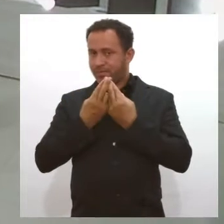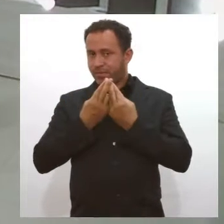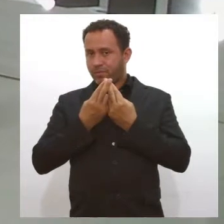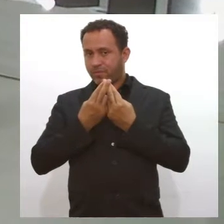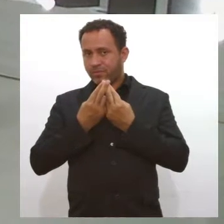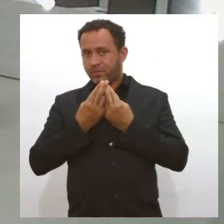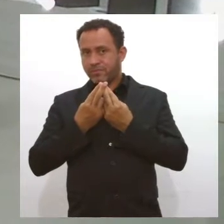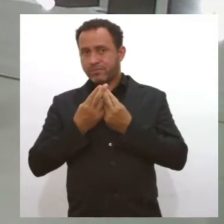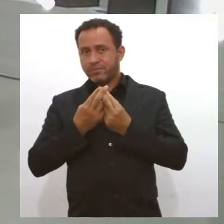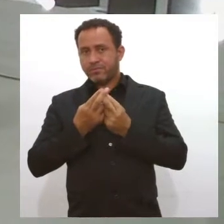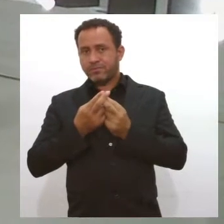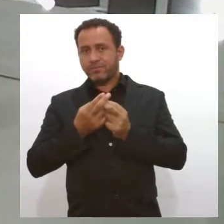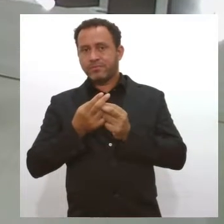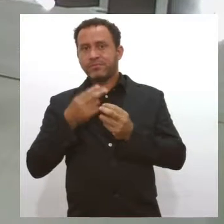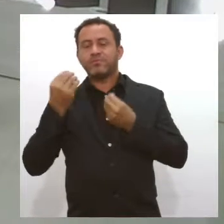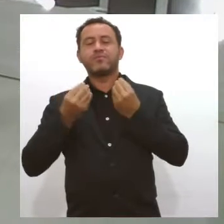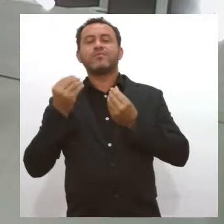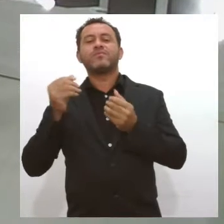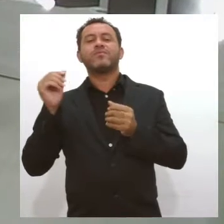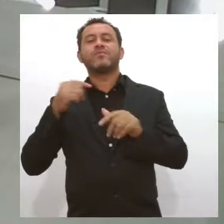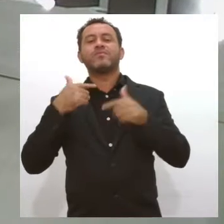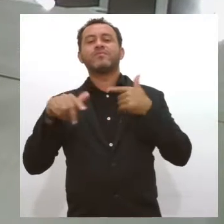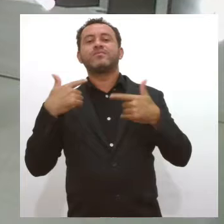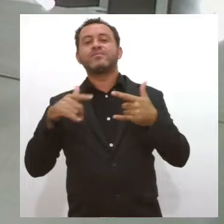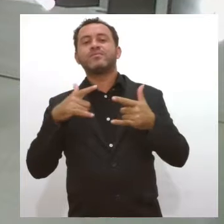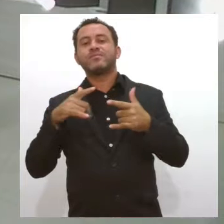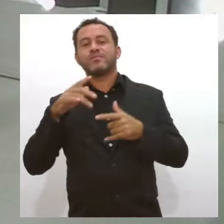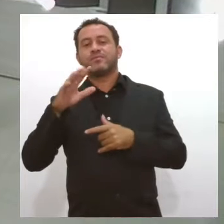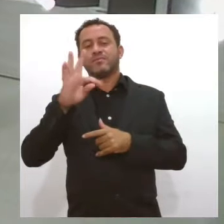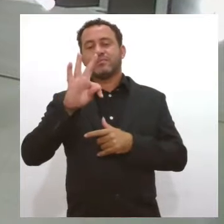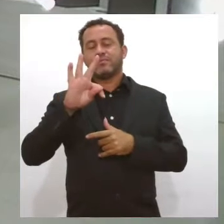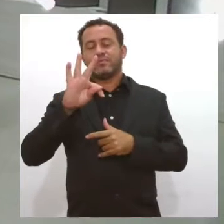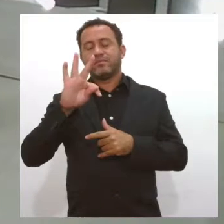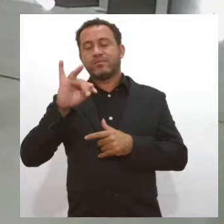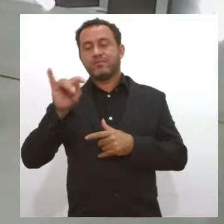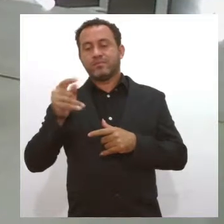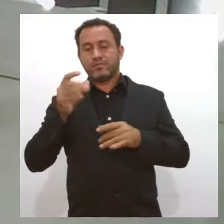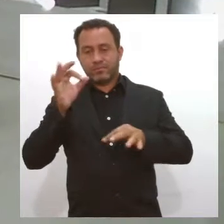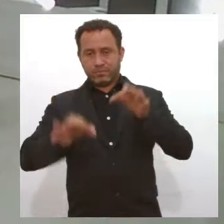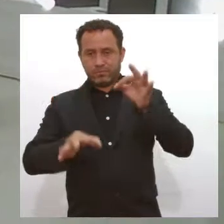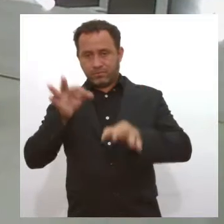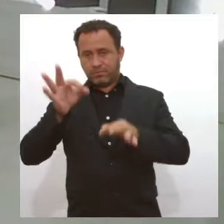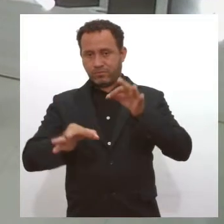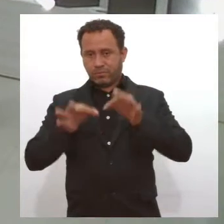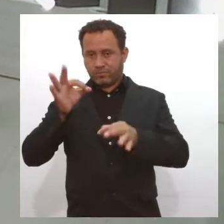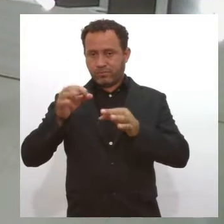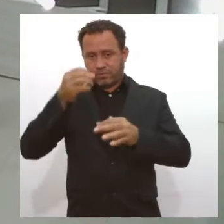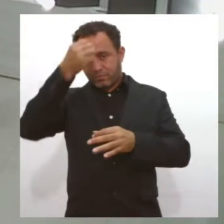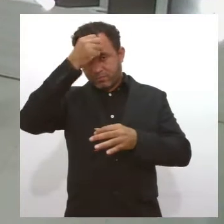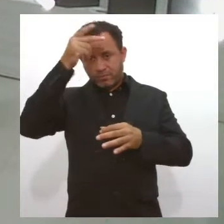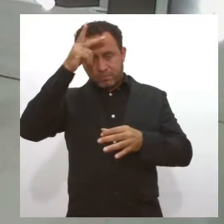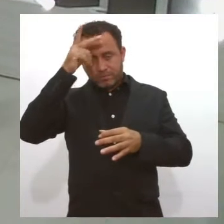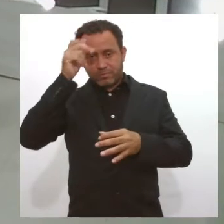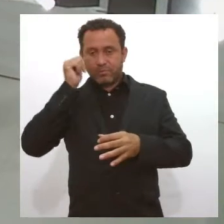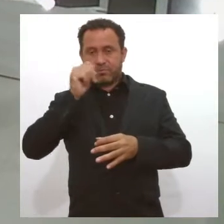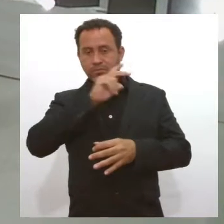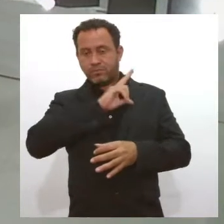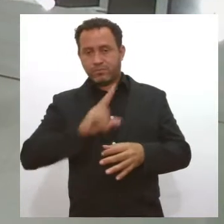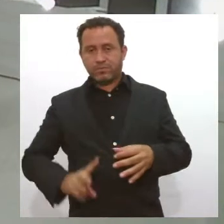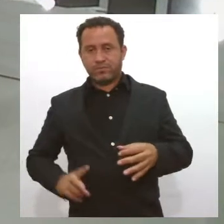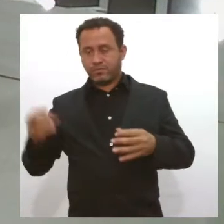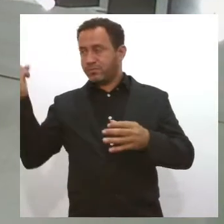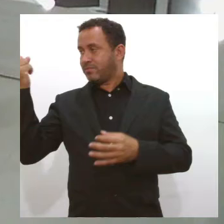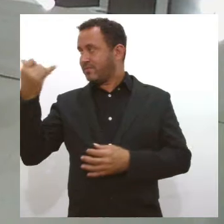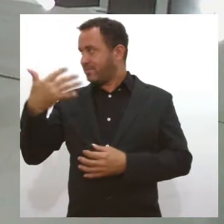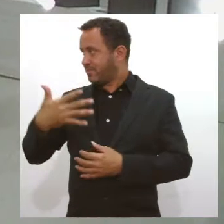Como é que tem sido esse trabalho do TJ junto com as prefeituras, com essas vereadoras? Conta um pouquinho pra gente.